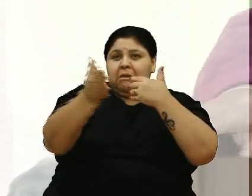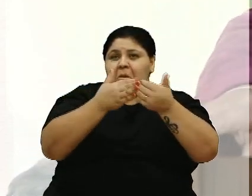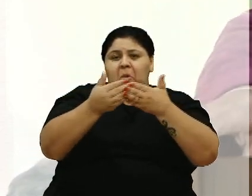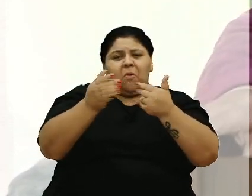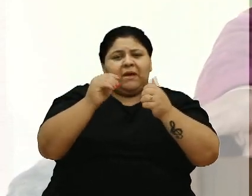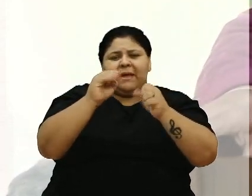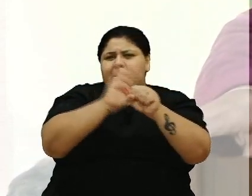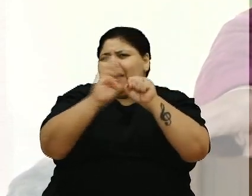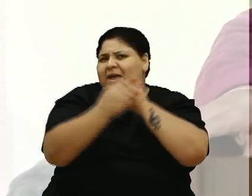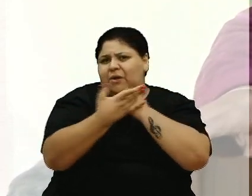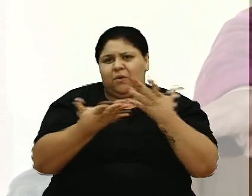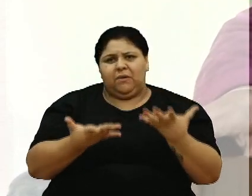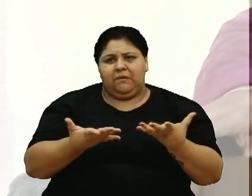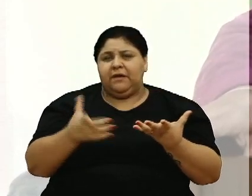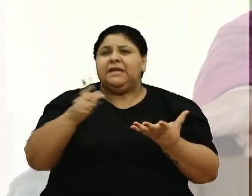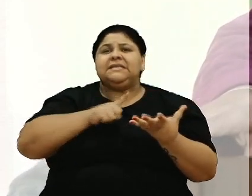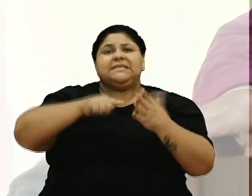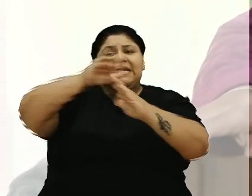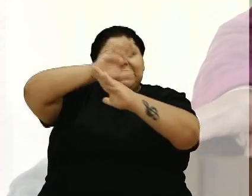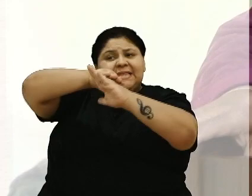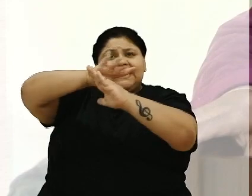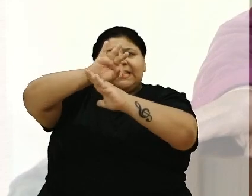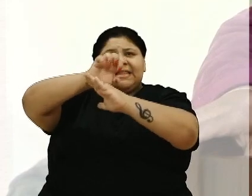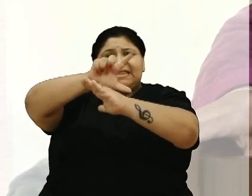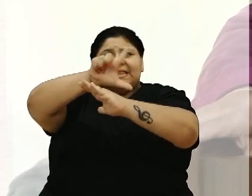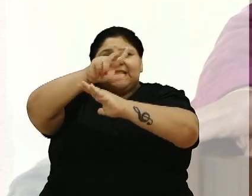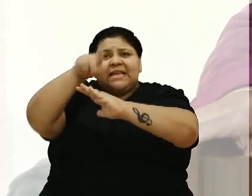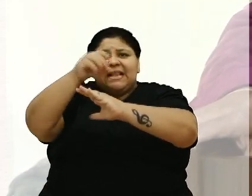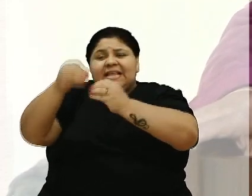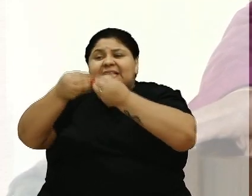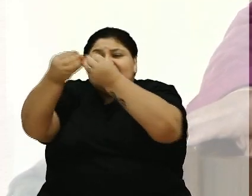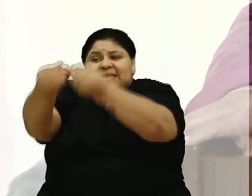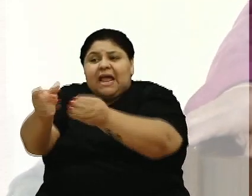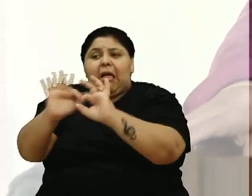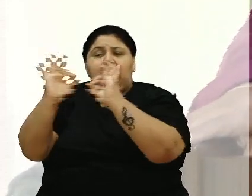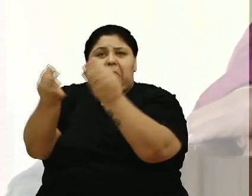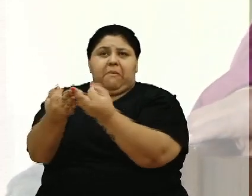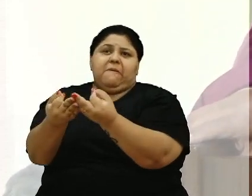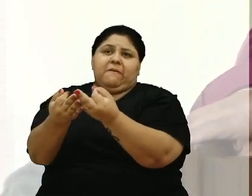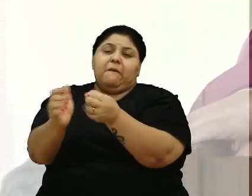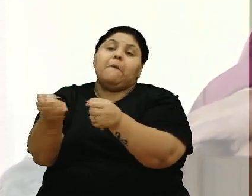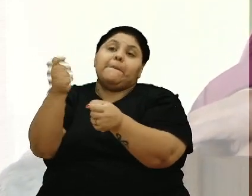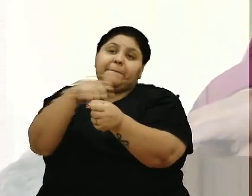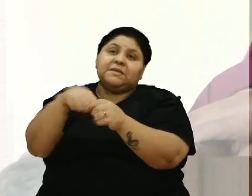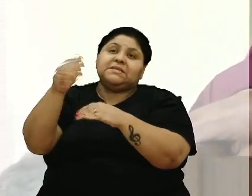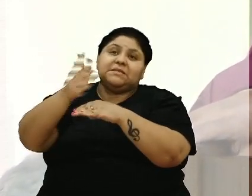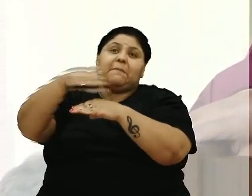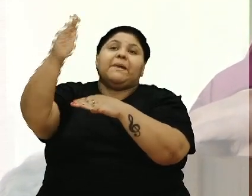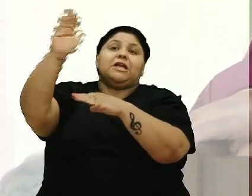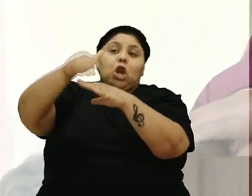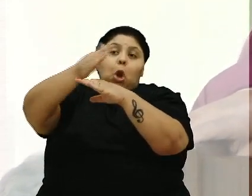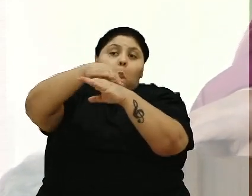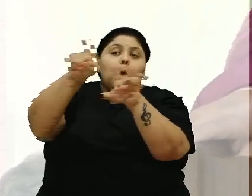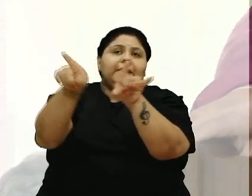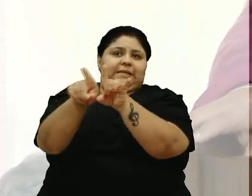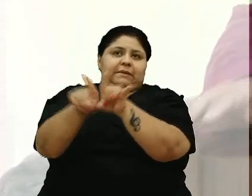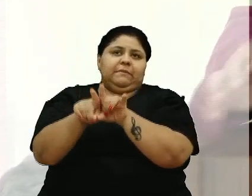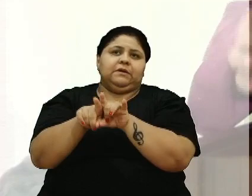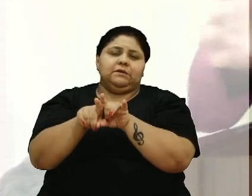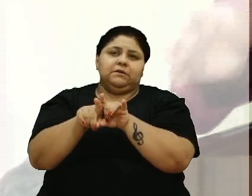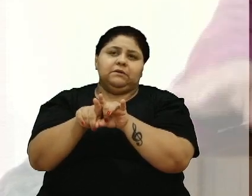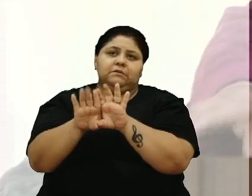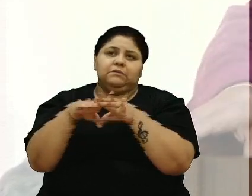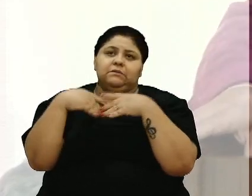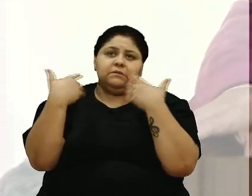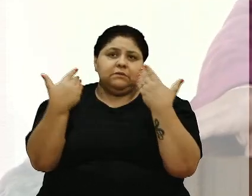for se tem tênia entregue as tênias porque não precisa mais lonas para essas famílias seja